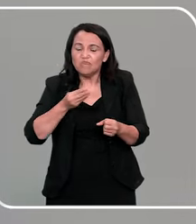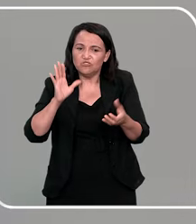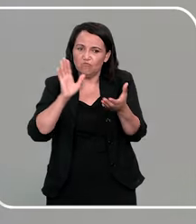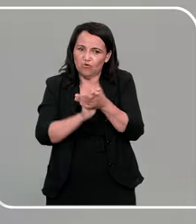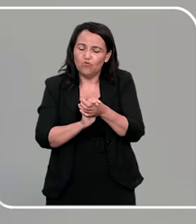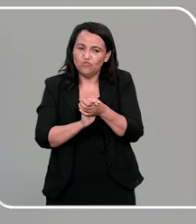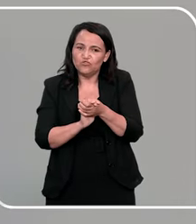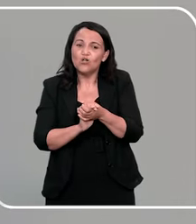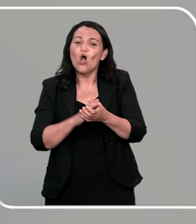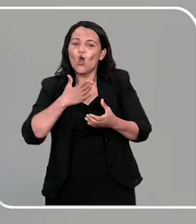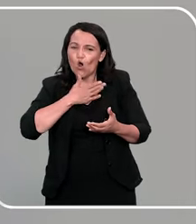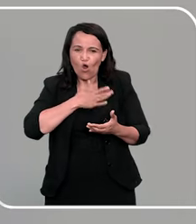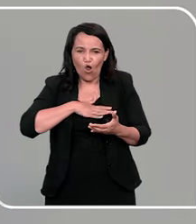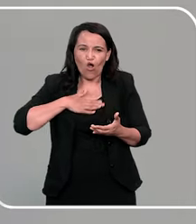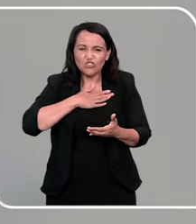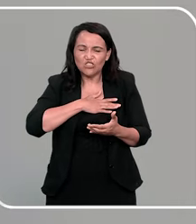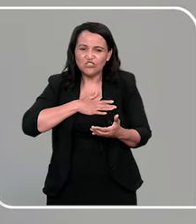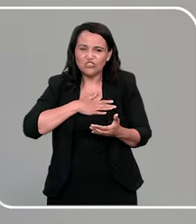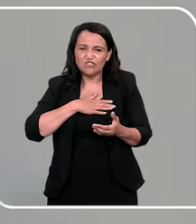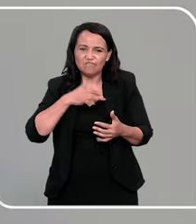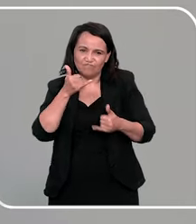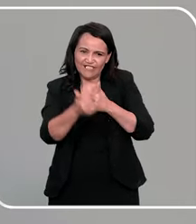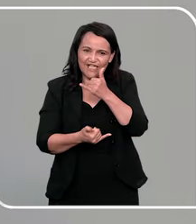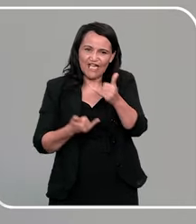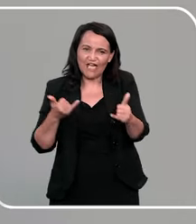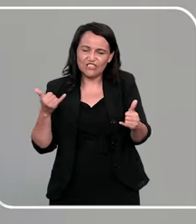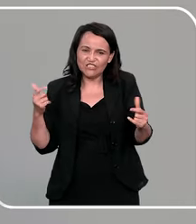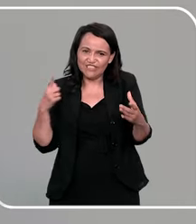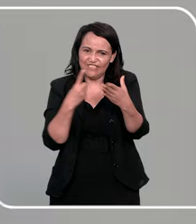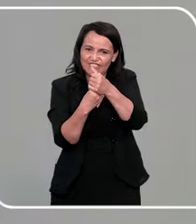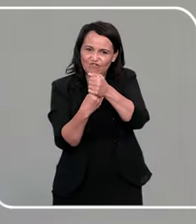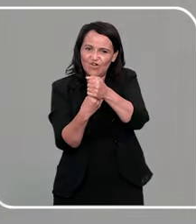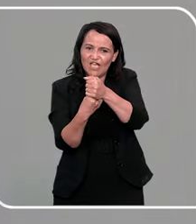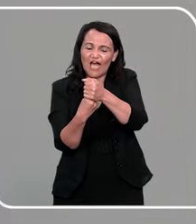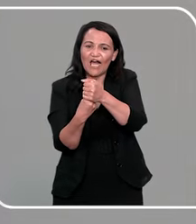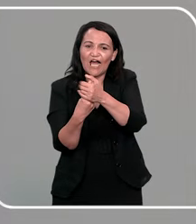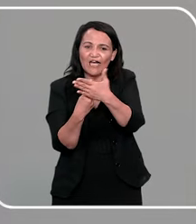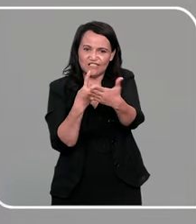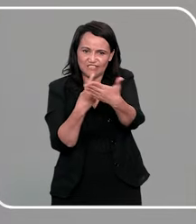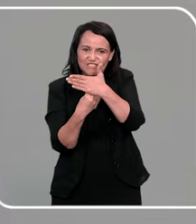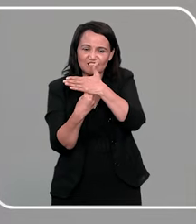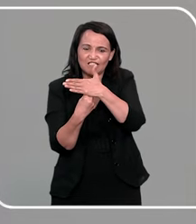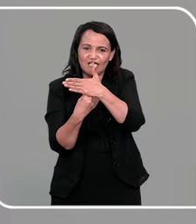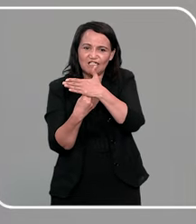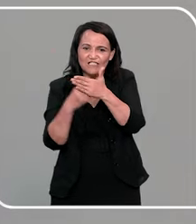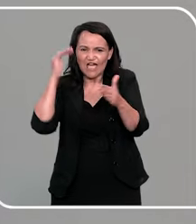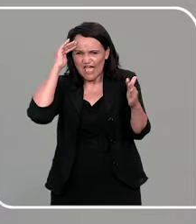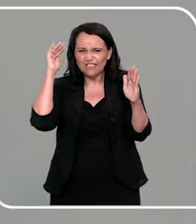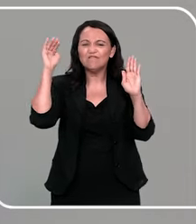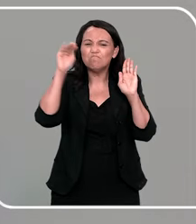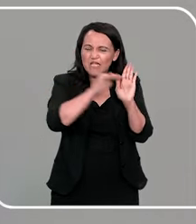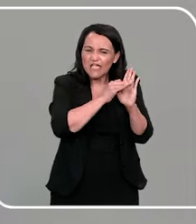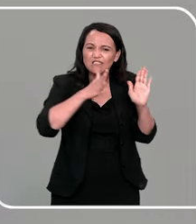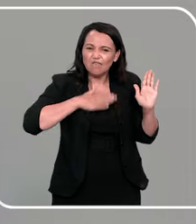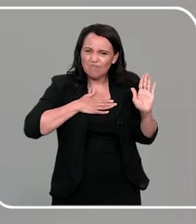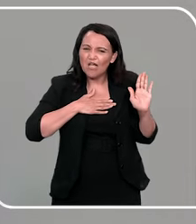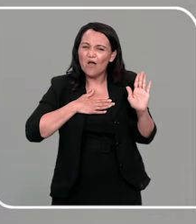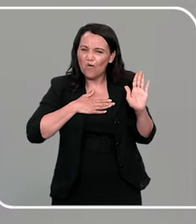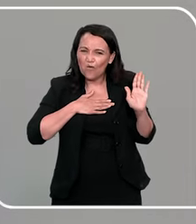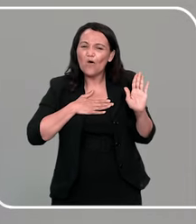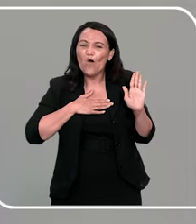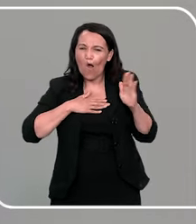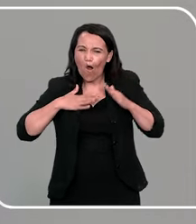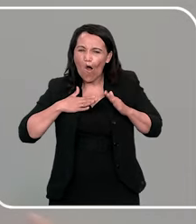prender ela, né? E ela não gosta, ela me solta, me solta. Como é que ela fala? Me respeita o meu corpinho, ela fala.